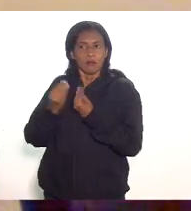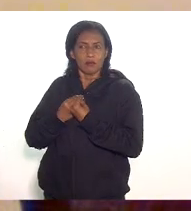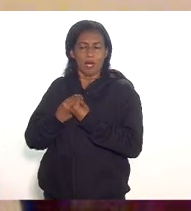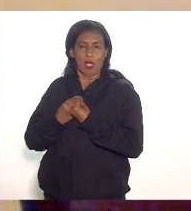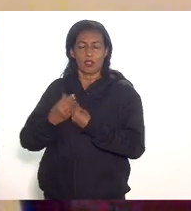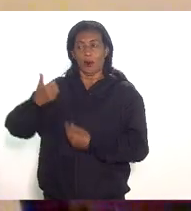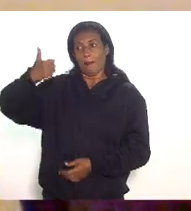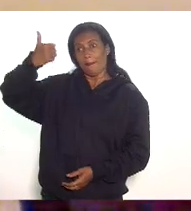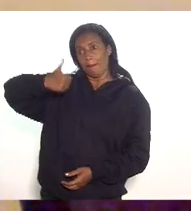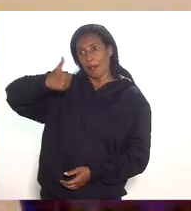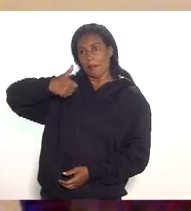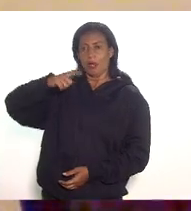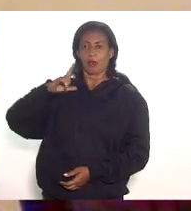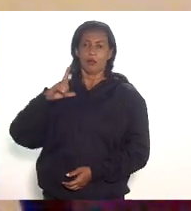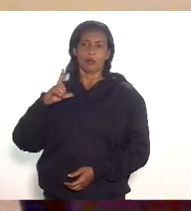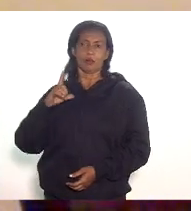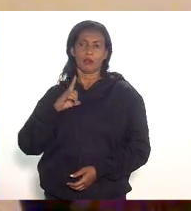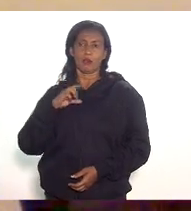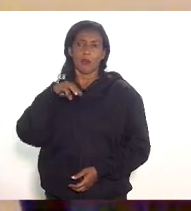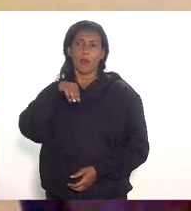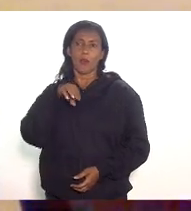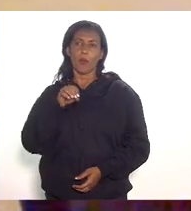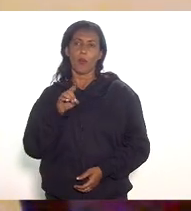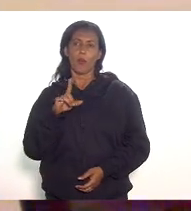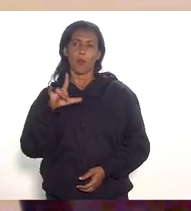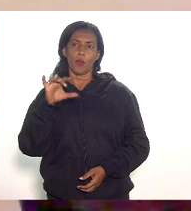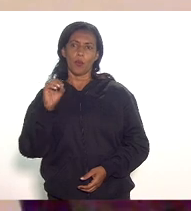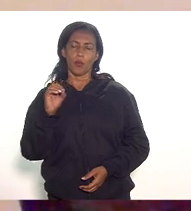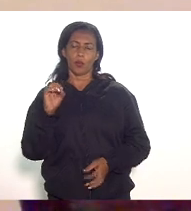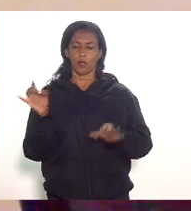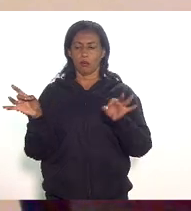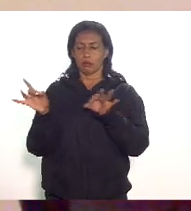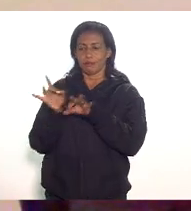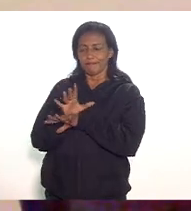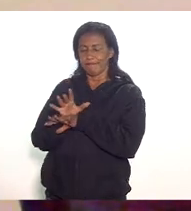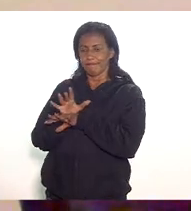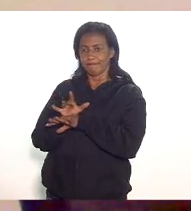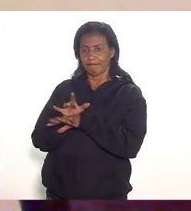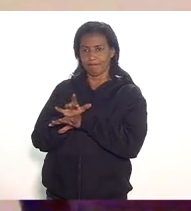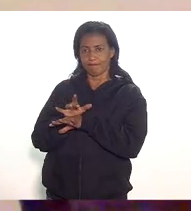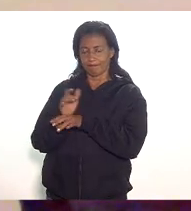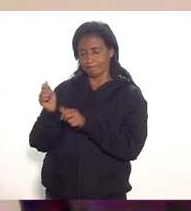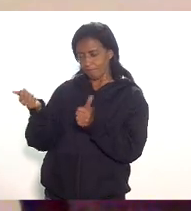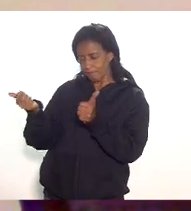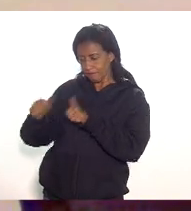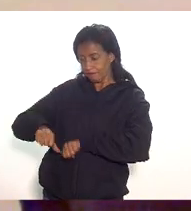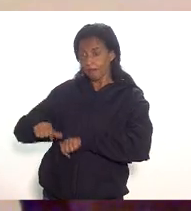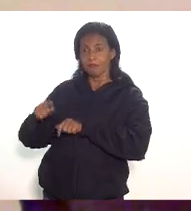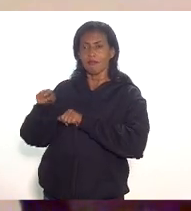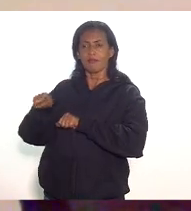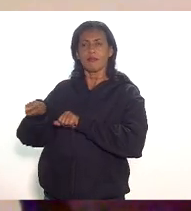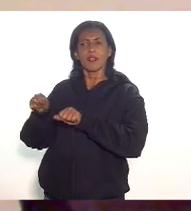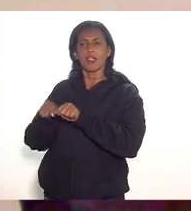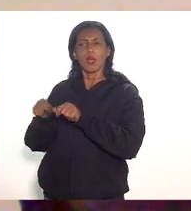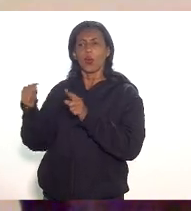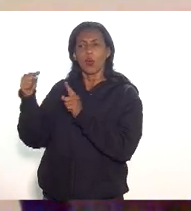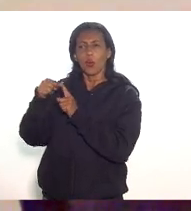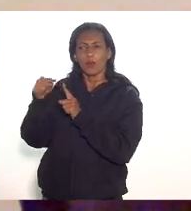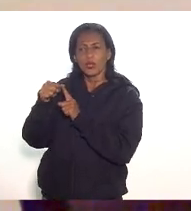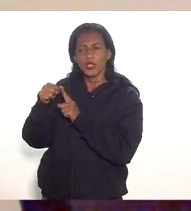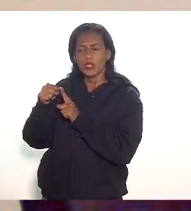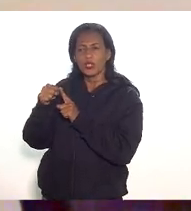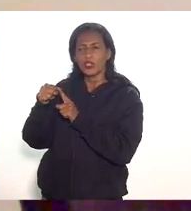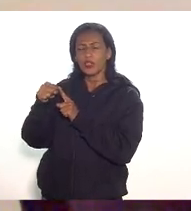precisa primeiro ter um modelo racional que vai ser definido ali quais são os objetivos que se pretende